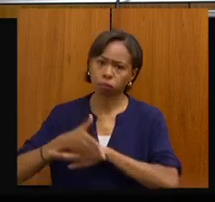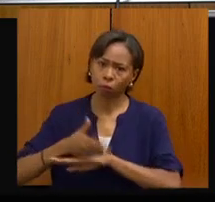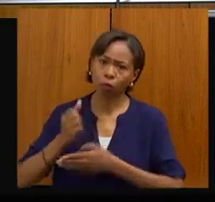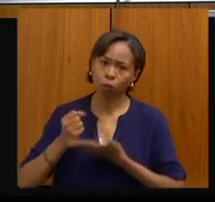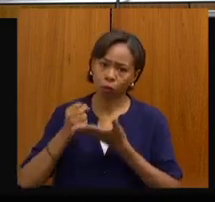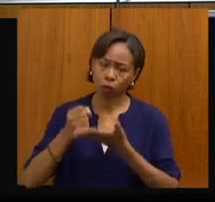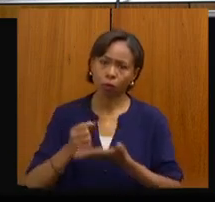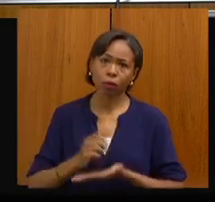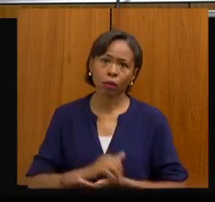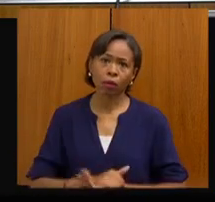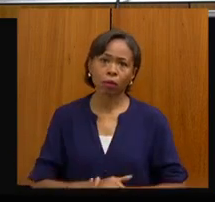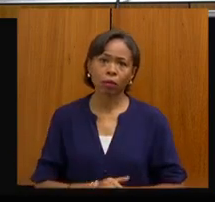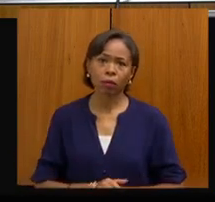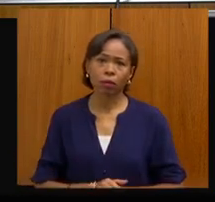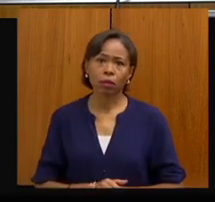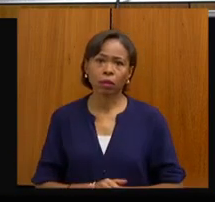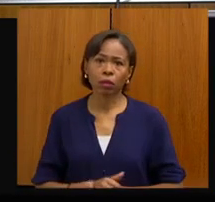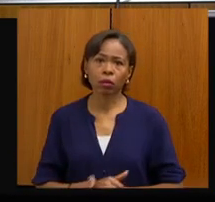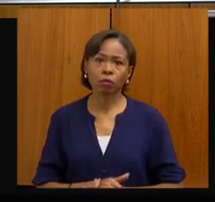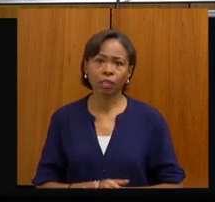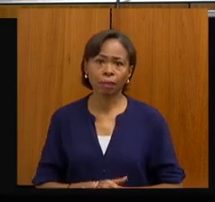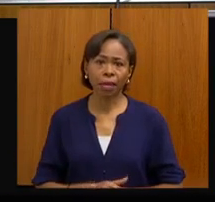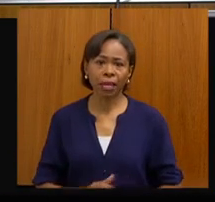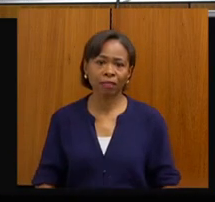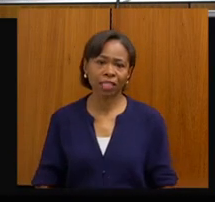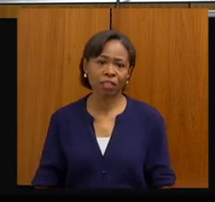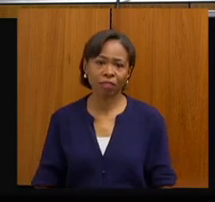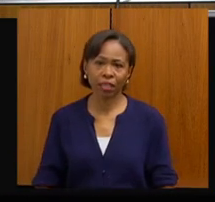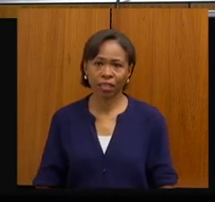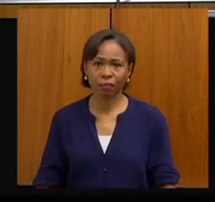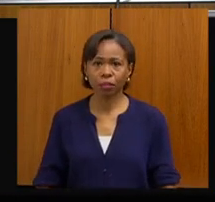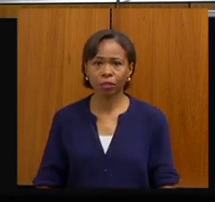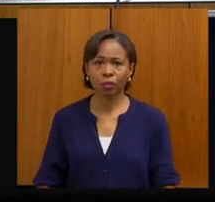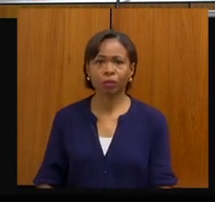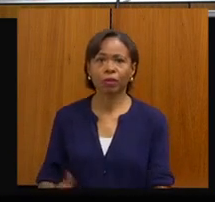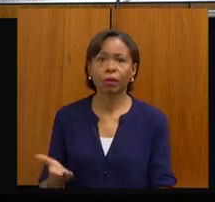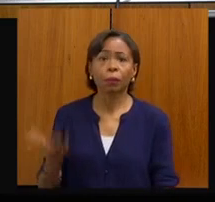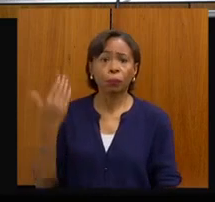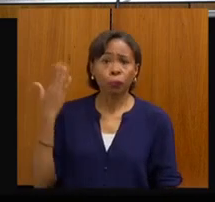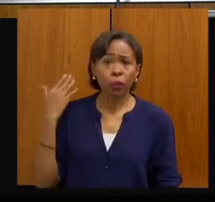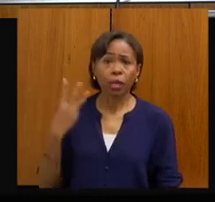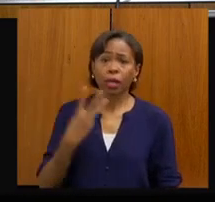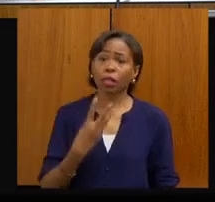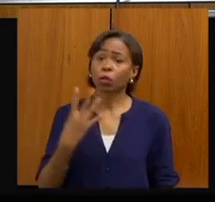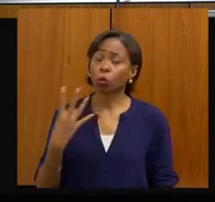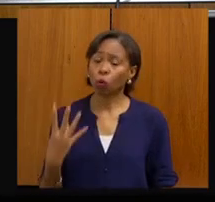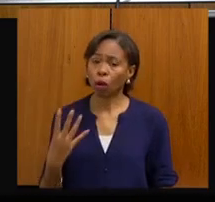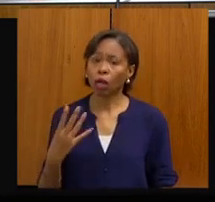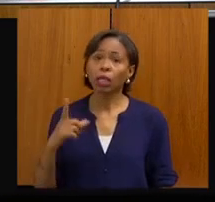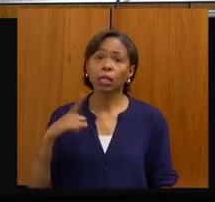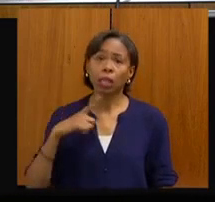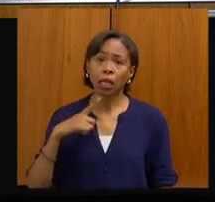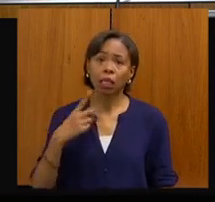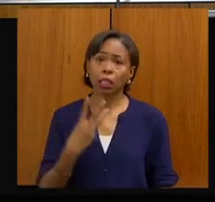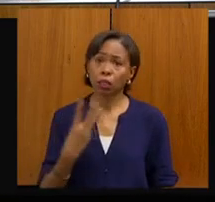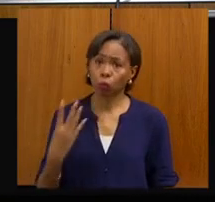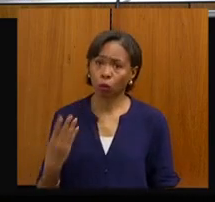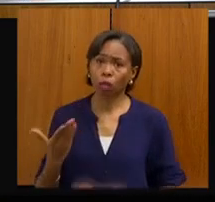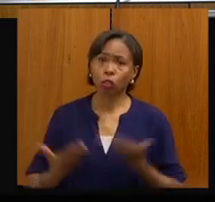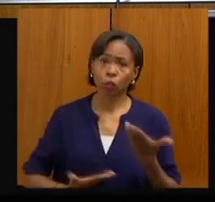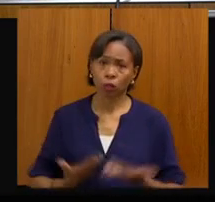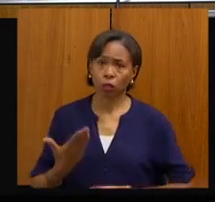Pode passar. Os serviços habilitados na rede são 34 serviços, entre Unacom e Cacom, distribuídos